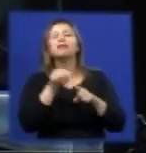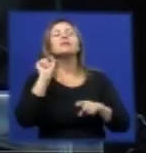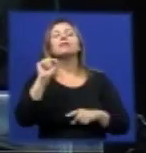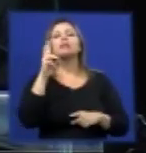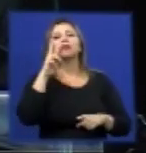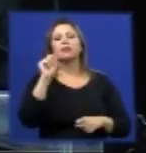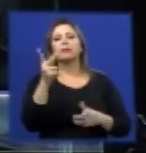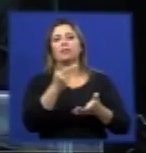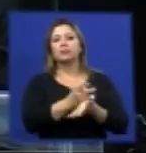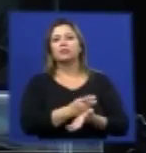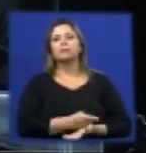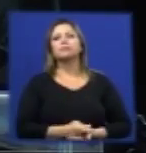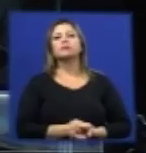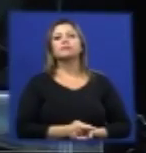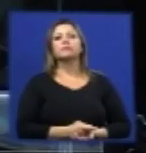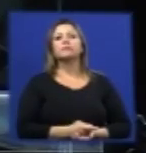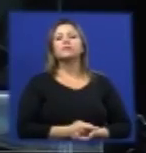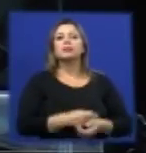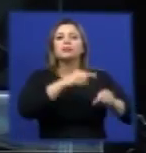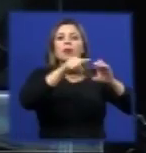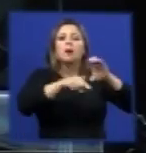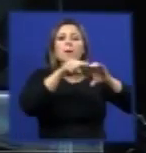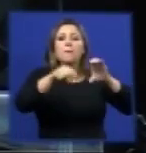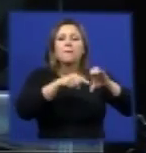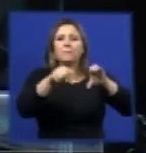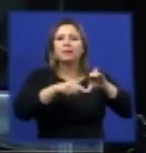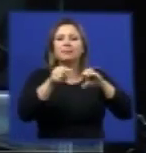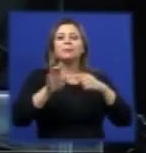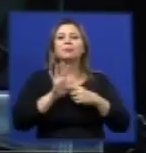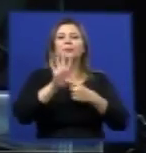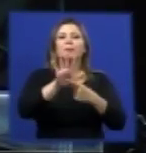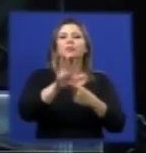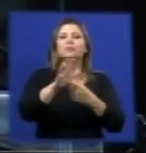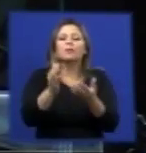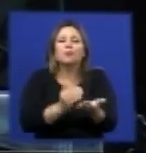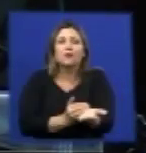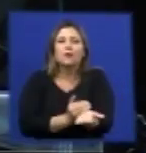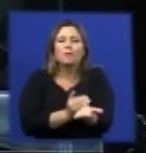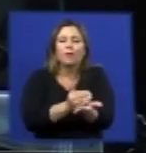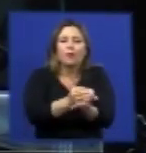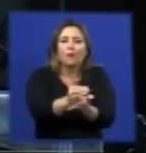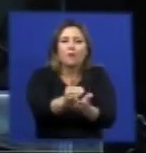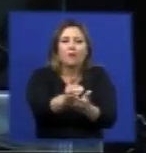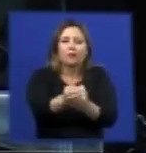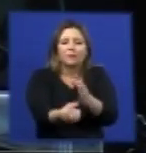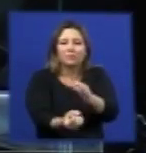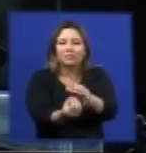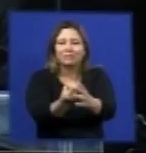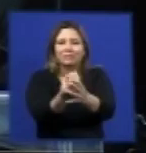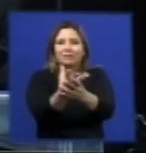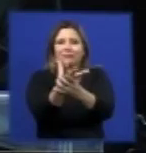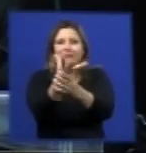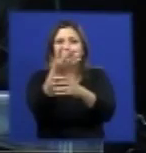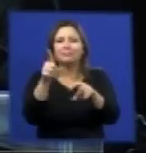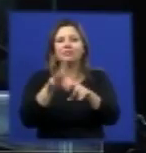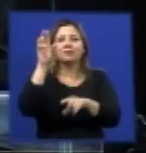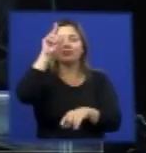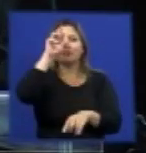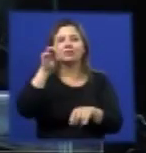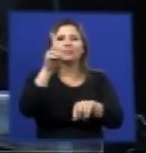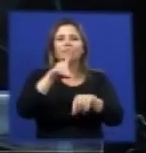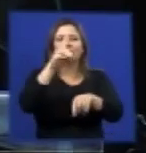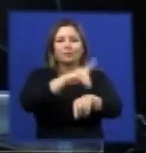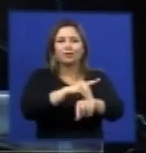o pneu significou de primeiro criador nessas áreas então como primeiro criador ele apareceu